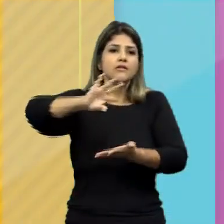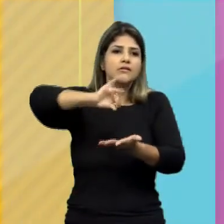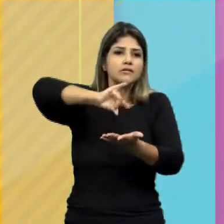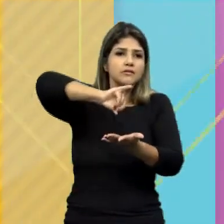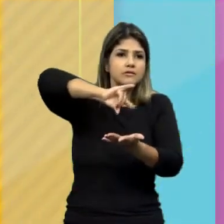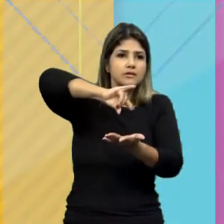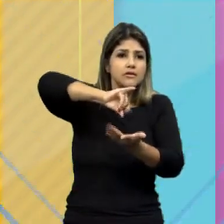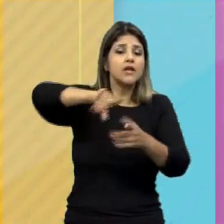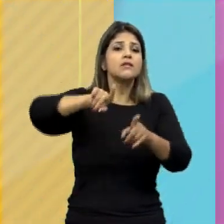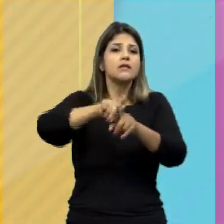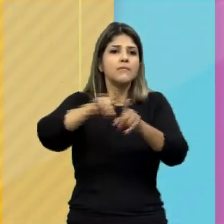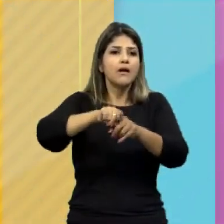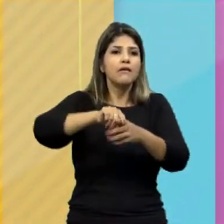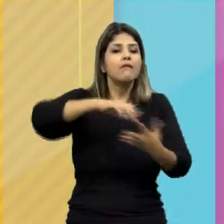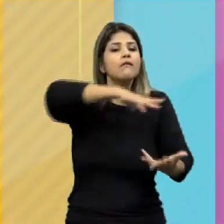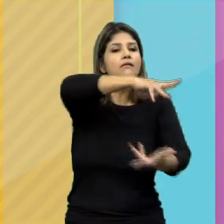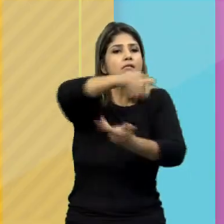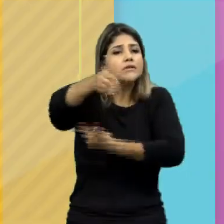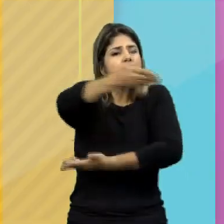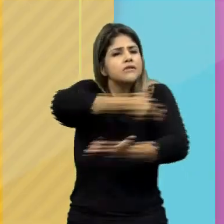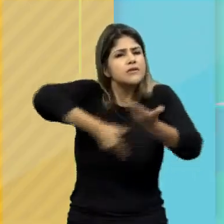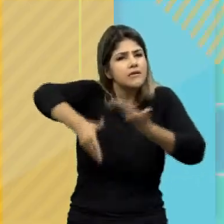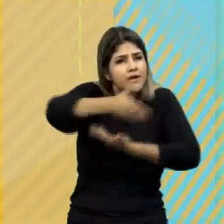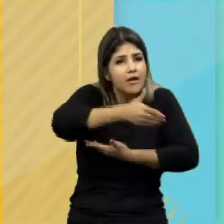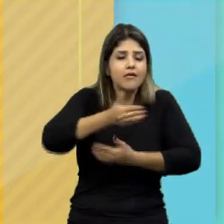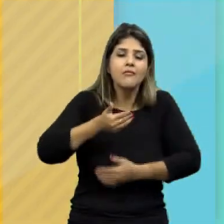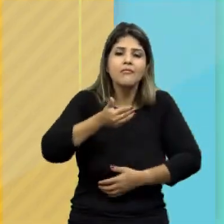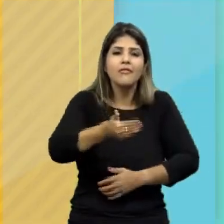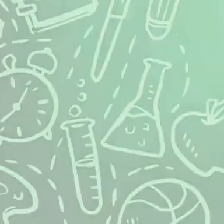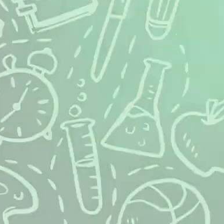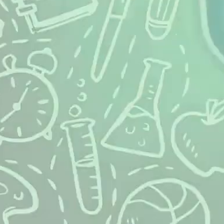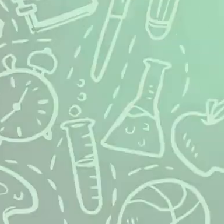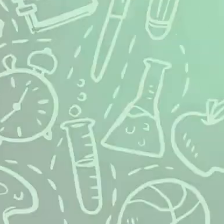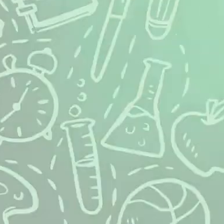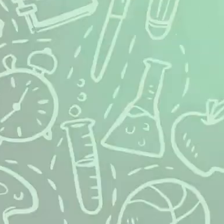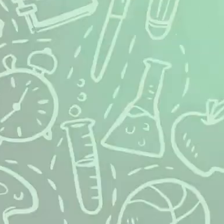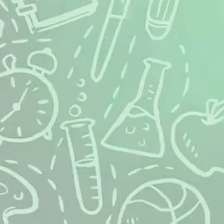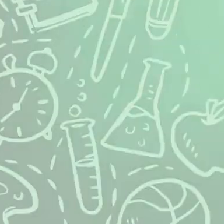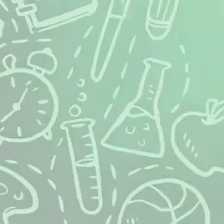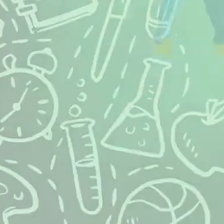capitalismo e globalização. Você não vai perder, né? É daqui a pouco. a